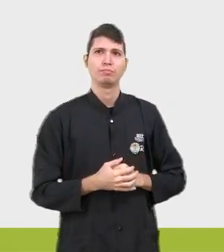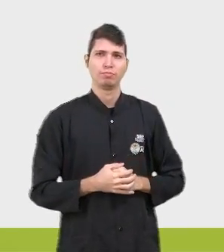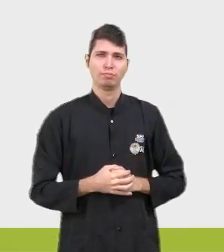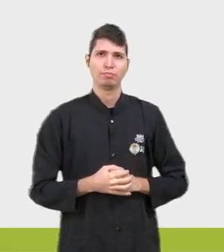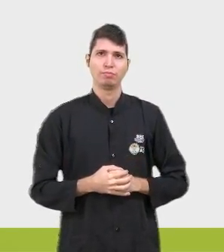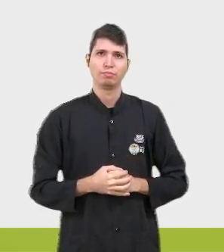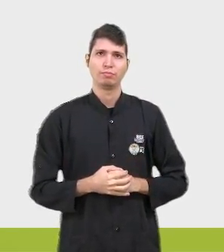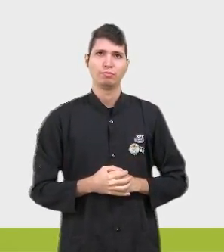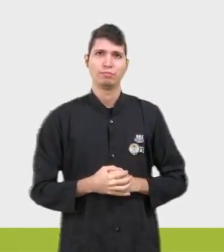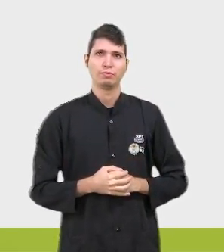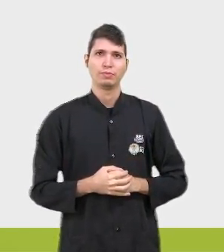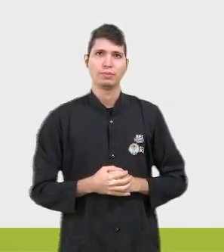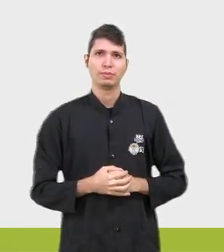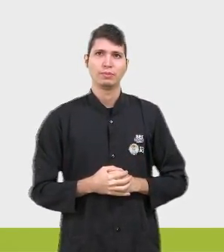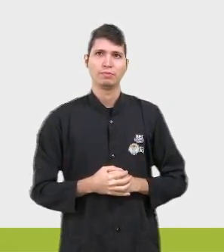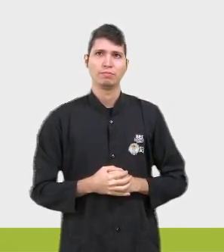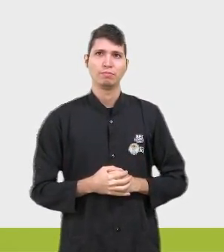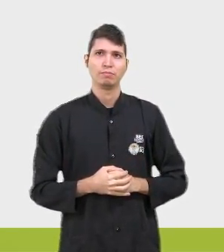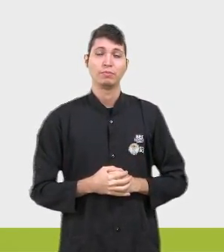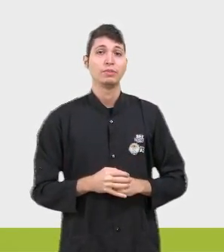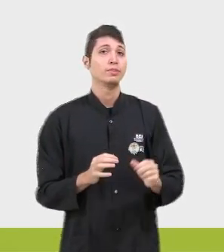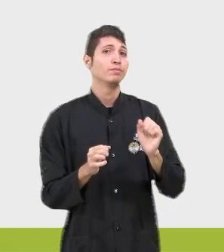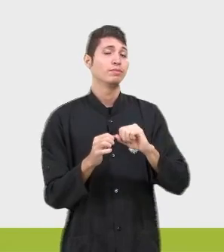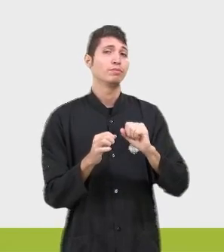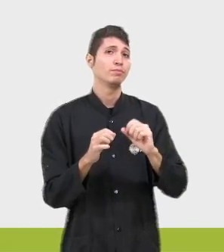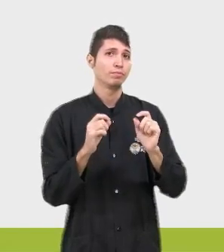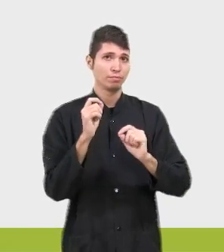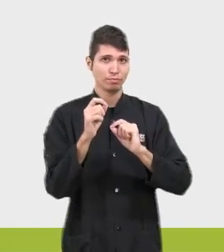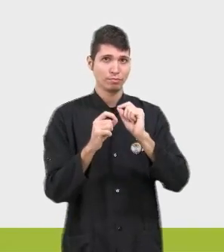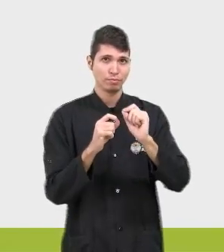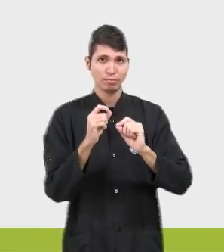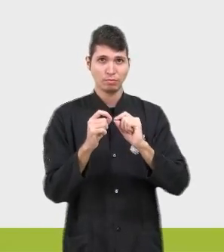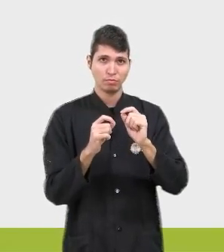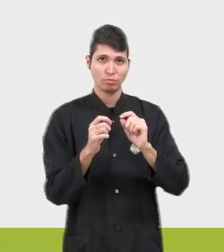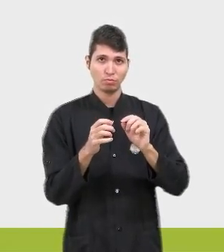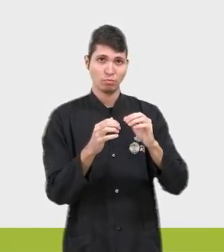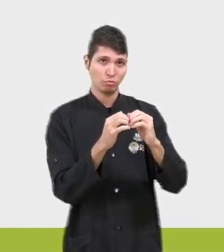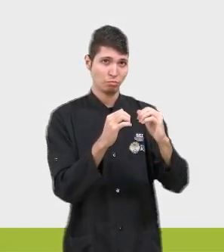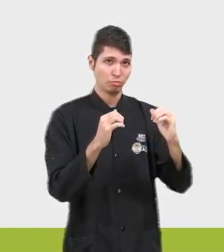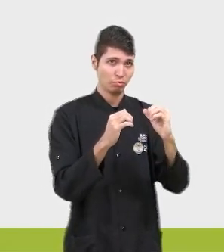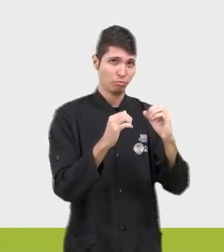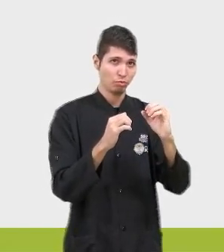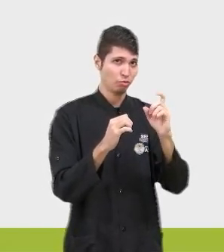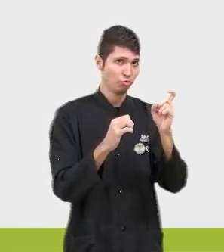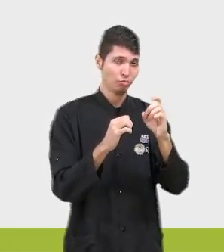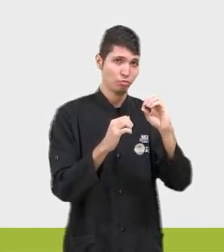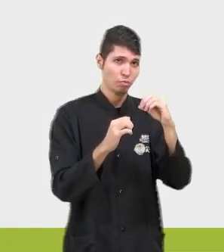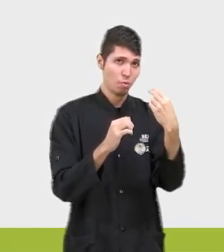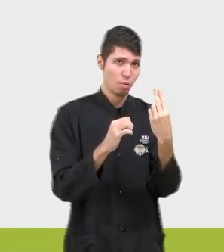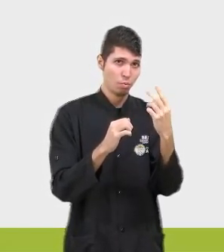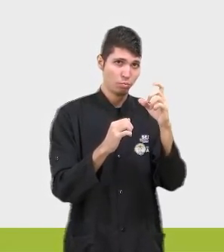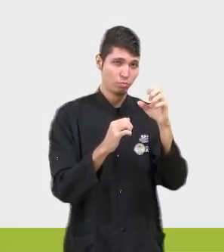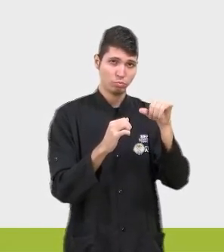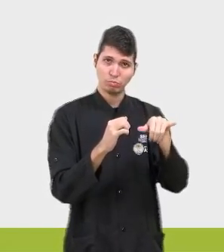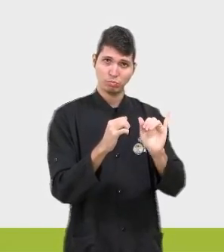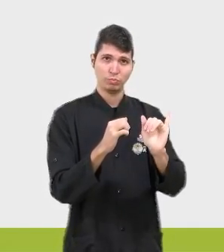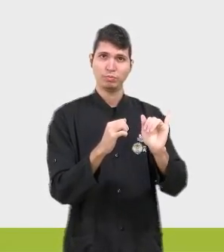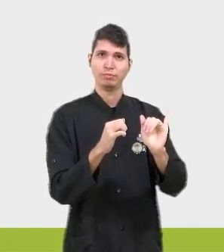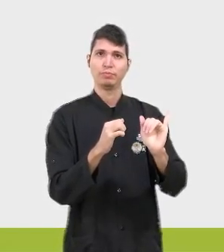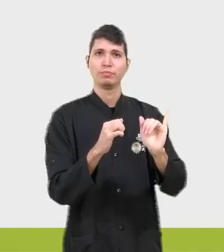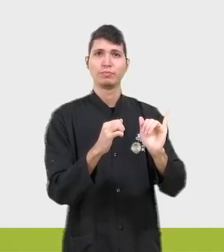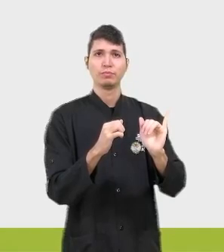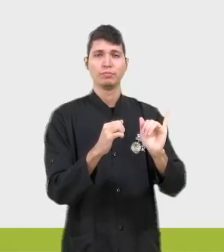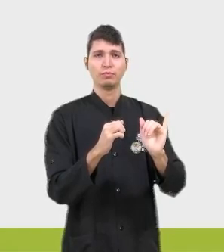duas incógnitas. Então, o eu faço? Eu vou isolar ou o X ou o Y para desenvolver esse cálculo. Eu